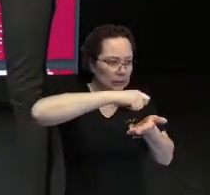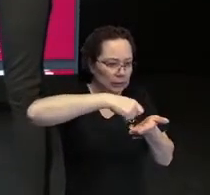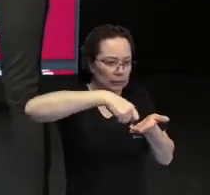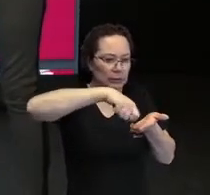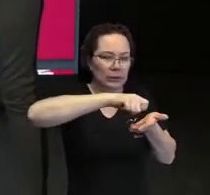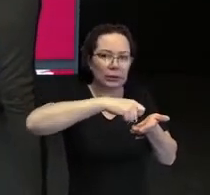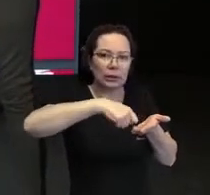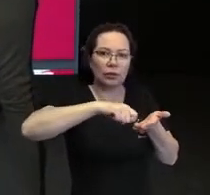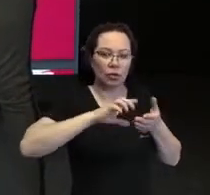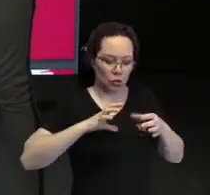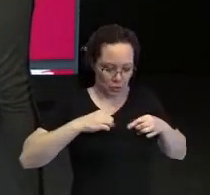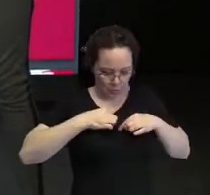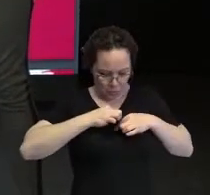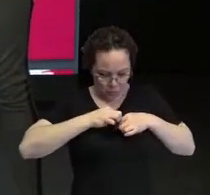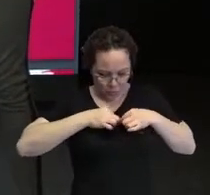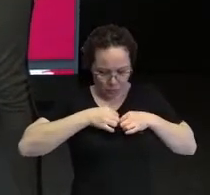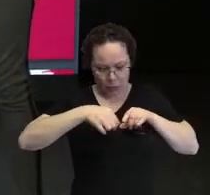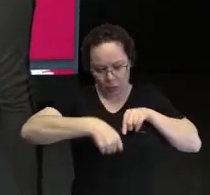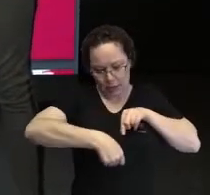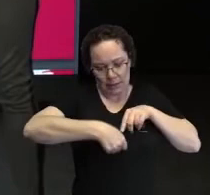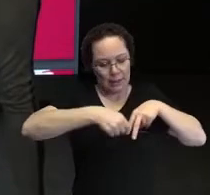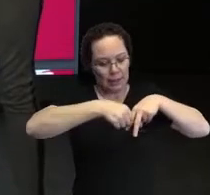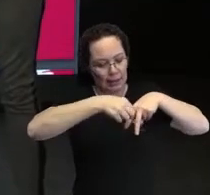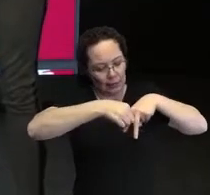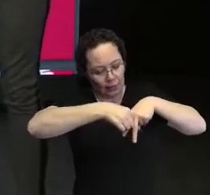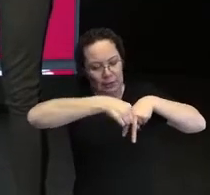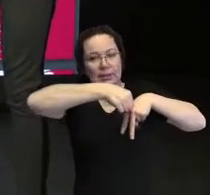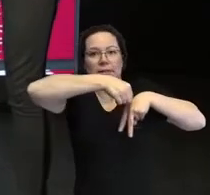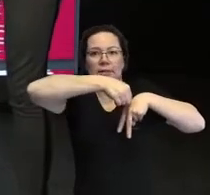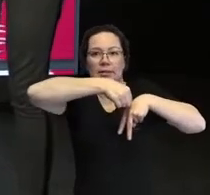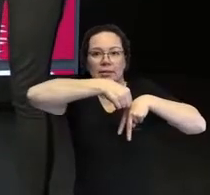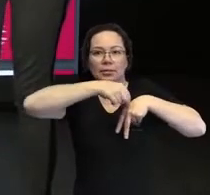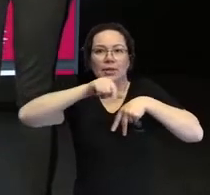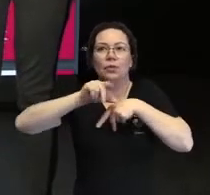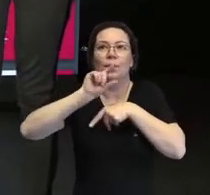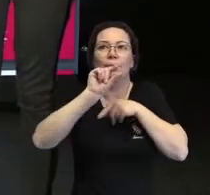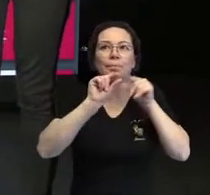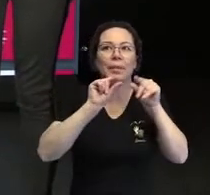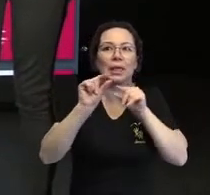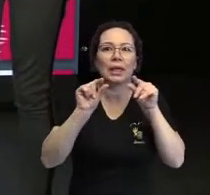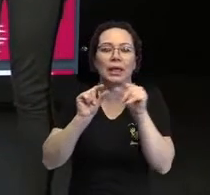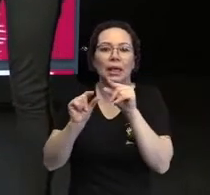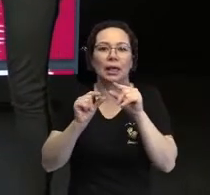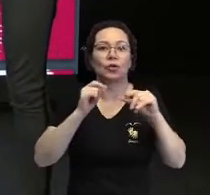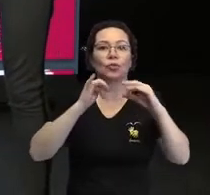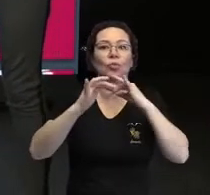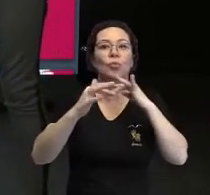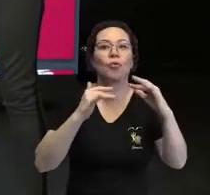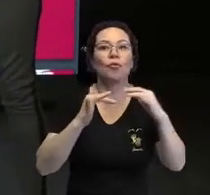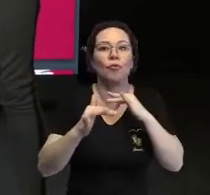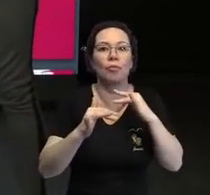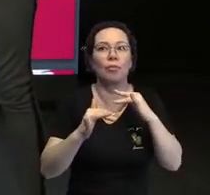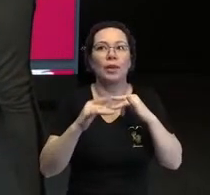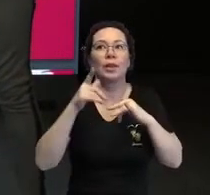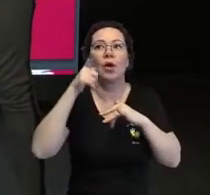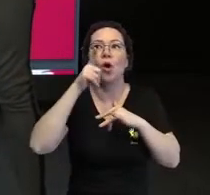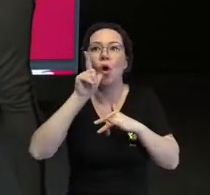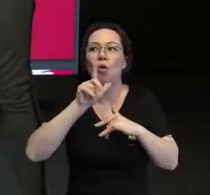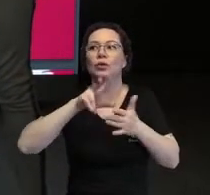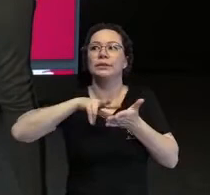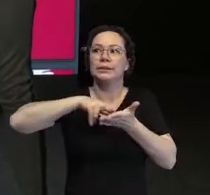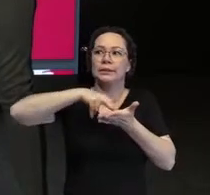apontar um botão, um zíper, foi desde esses pequenos movimentos até voltar a andar, né?